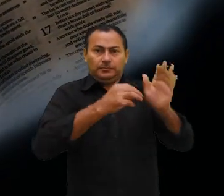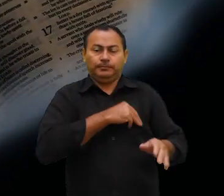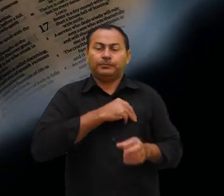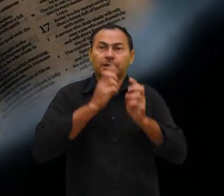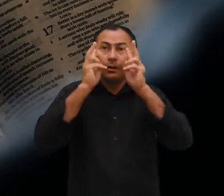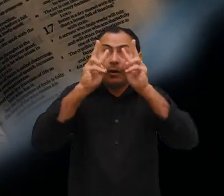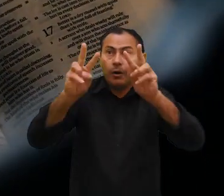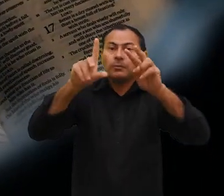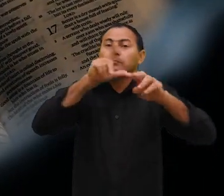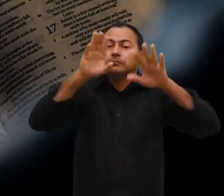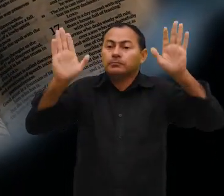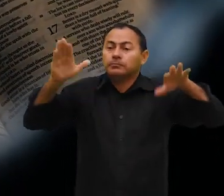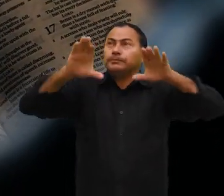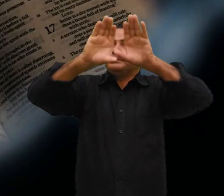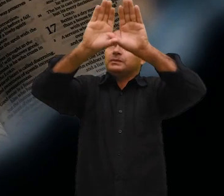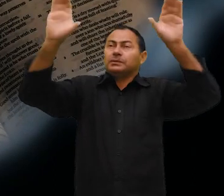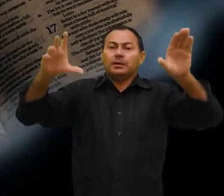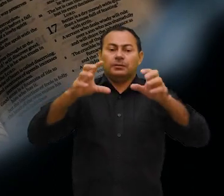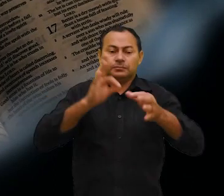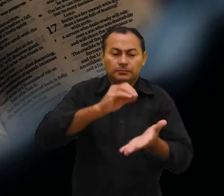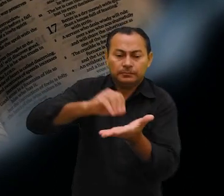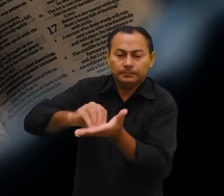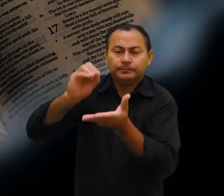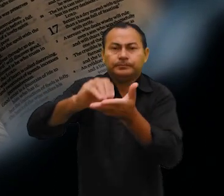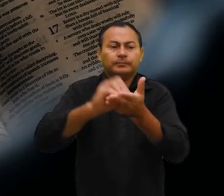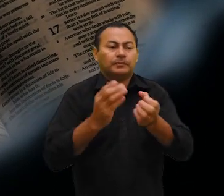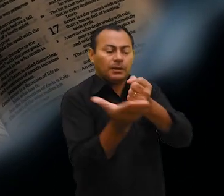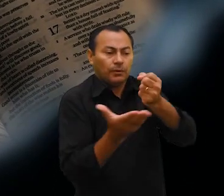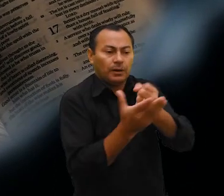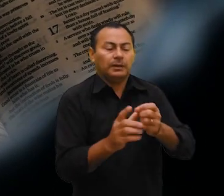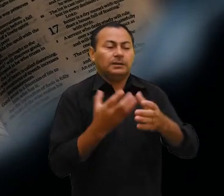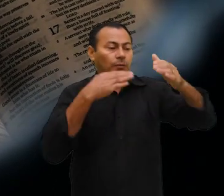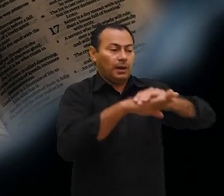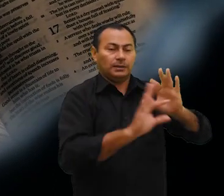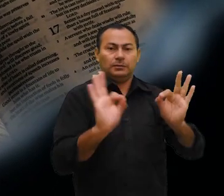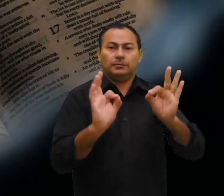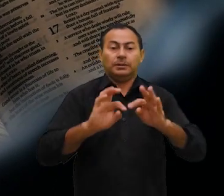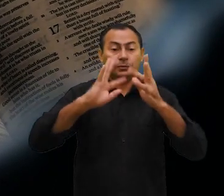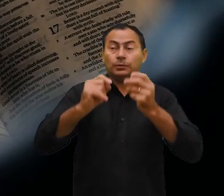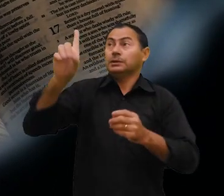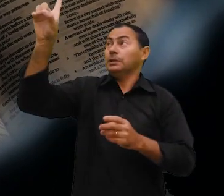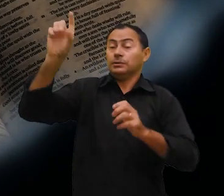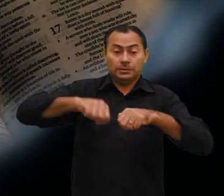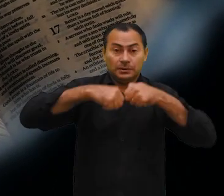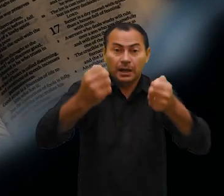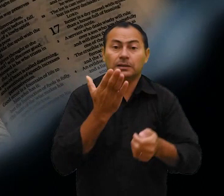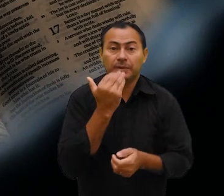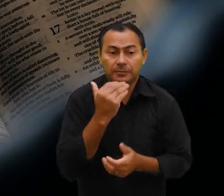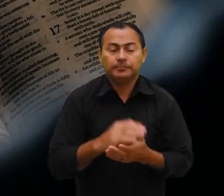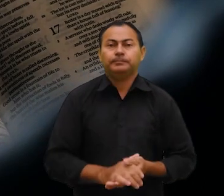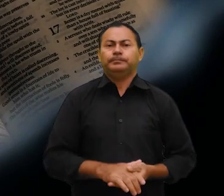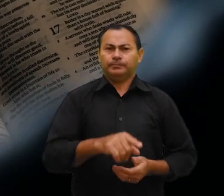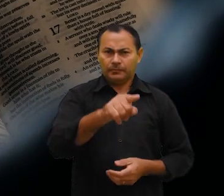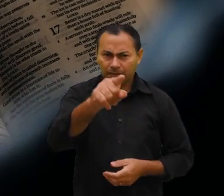Observem as aves do céu. Não semeiam nem colhem nem armazenam em celeiros. Contudo, o Pai Celestial as alimenta.